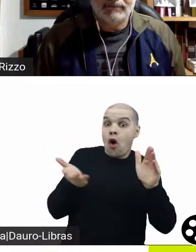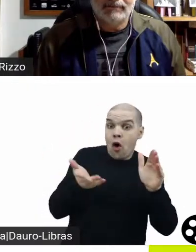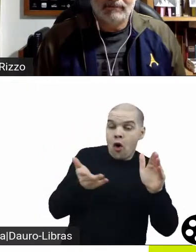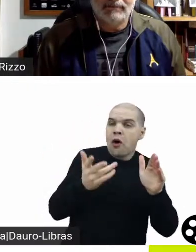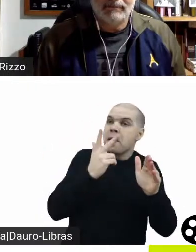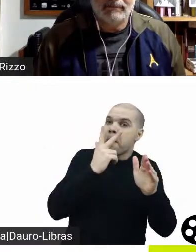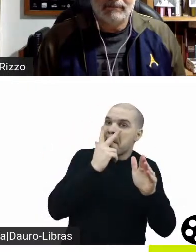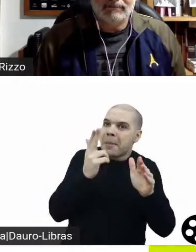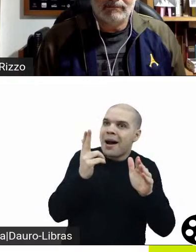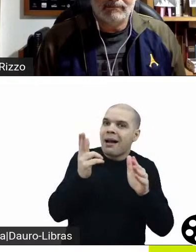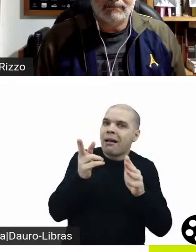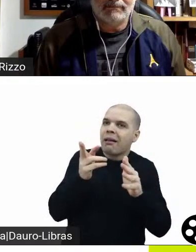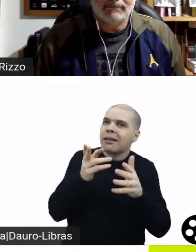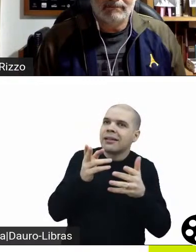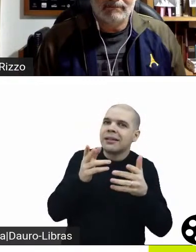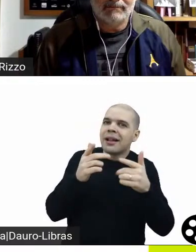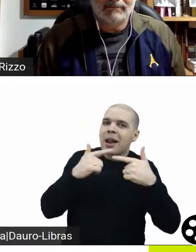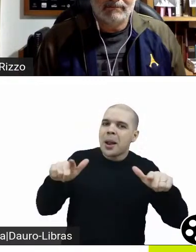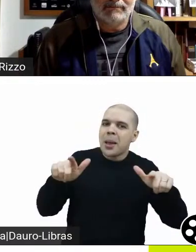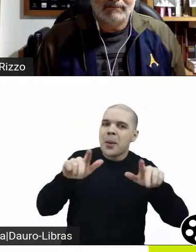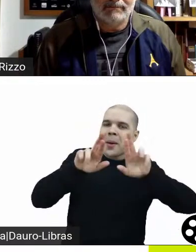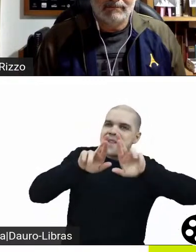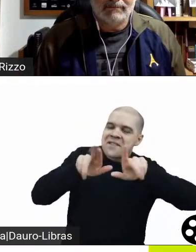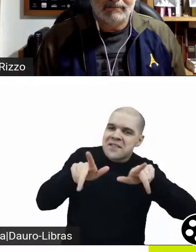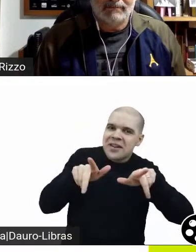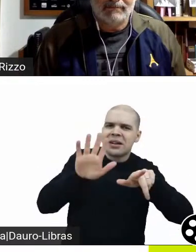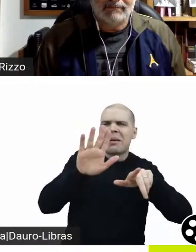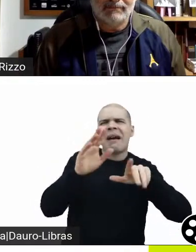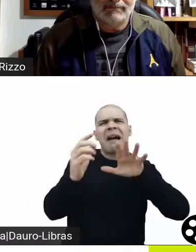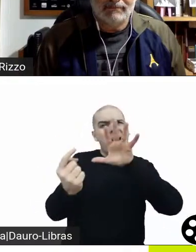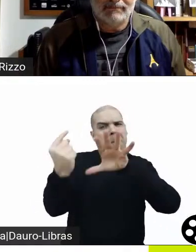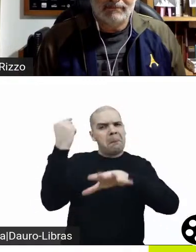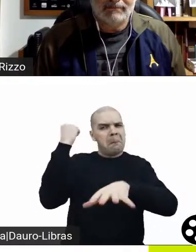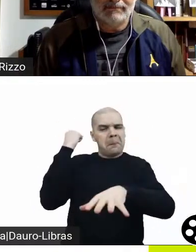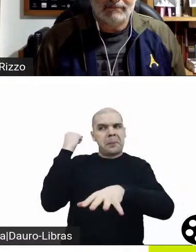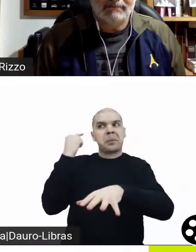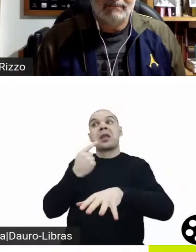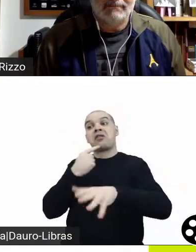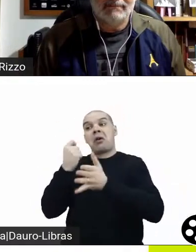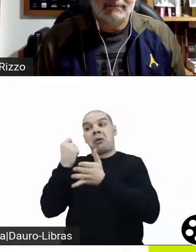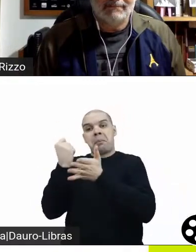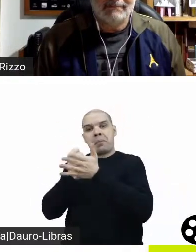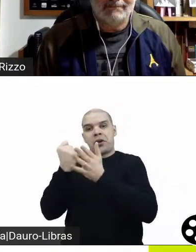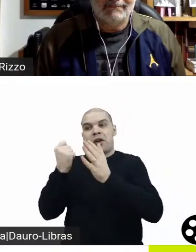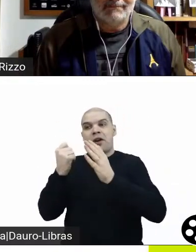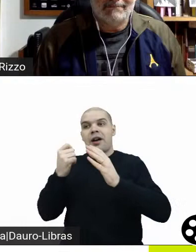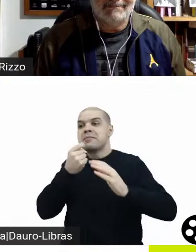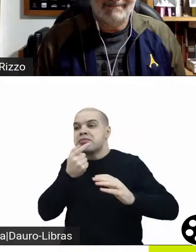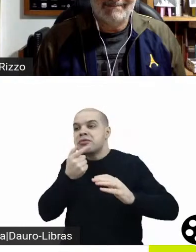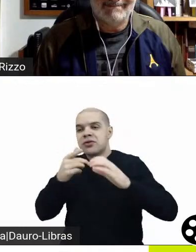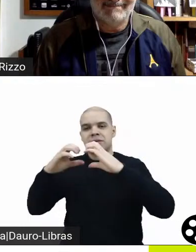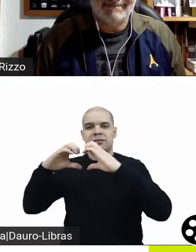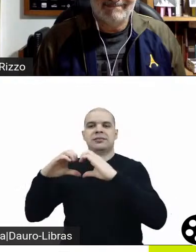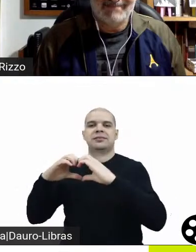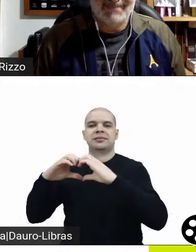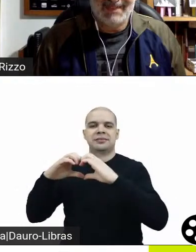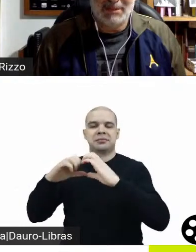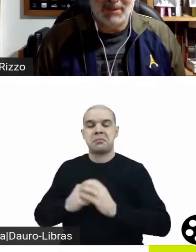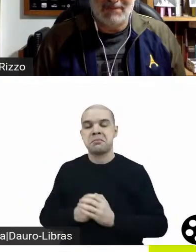acham, assim, com essa classificação desse filme como uma comédia romântica? Acho que a gente pode começar com o Sérgio, depois ir para o Márcio.